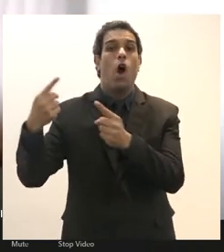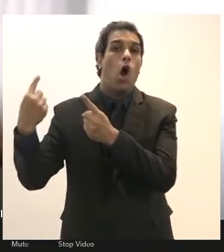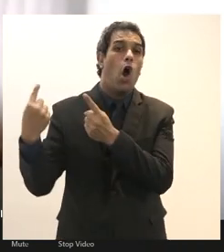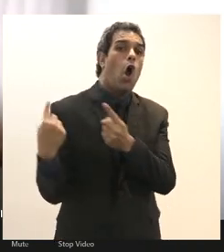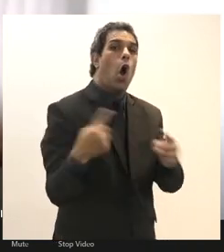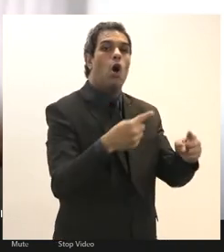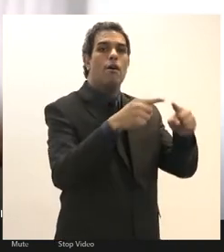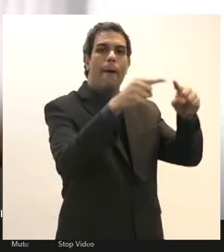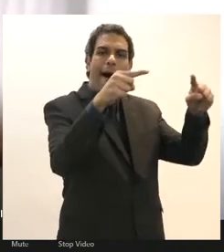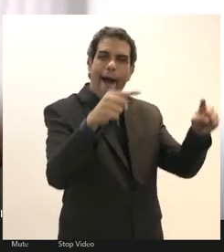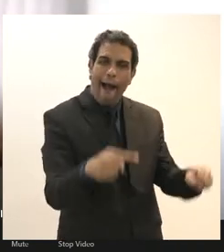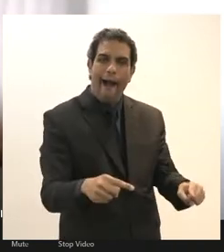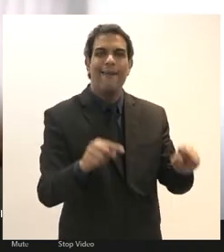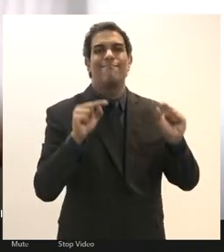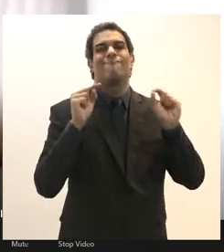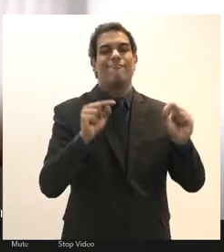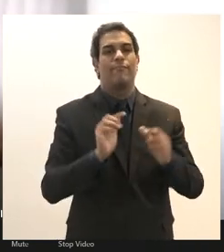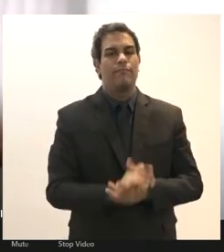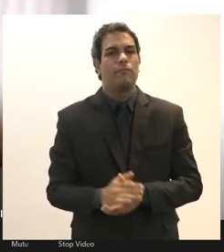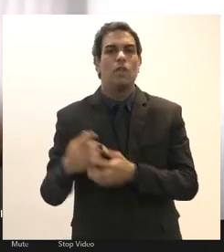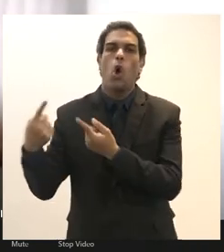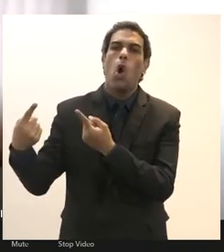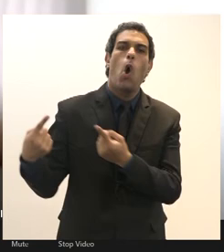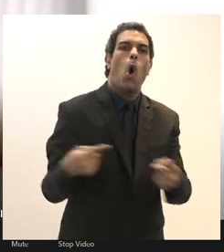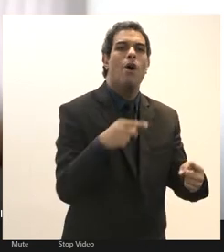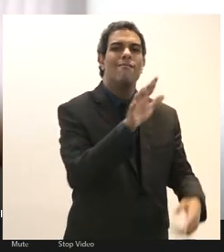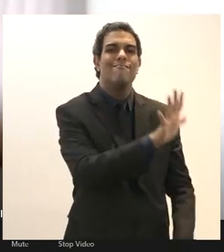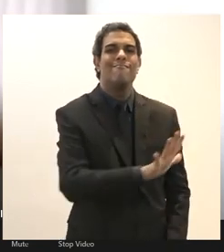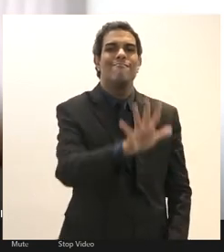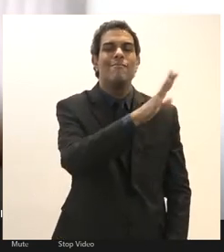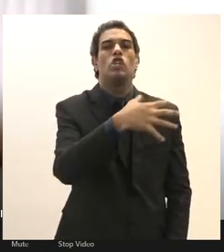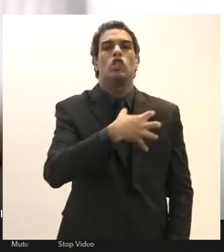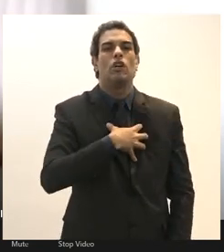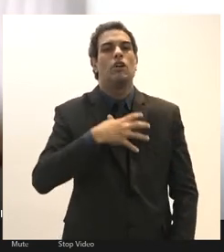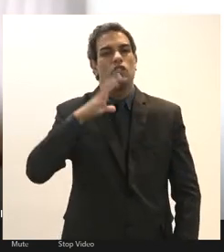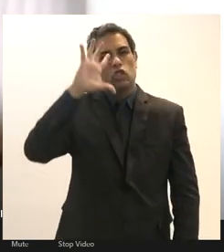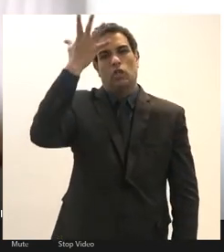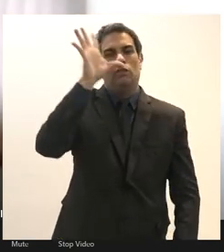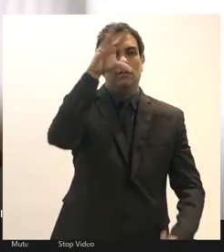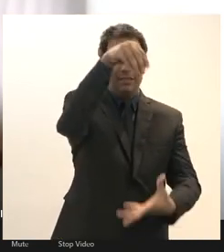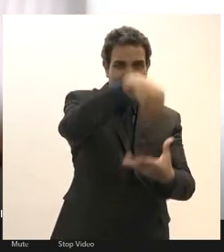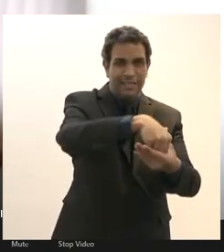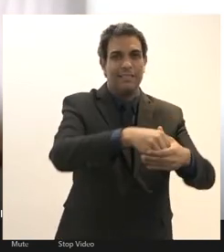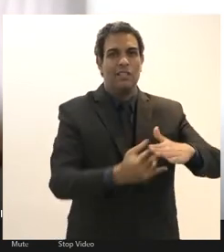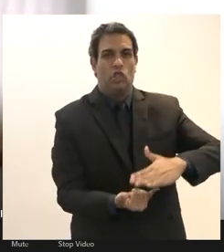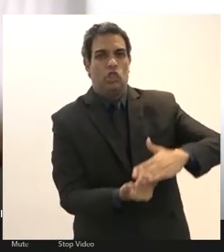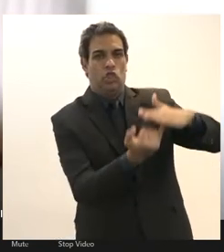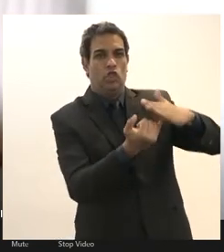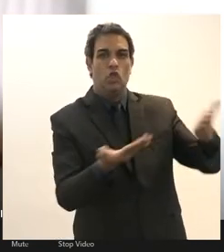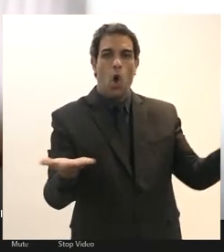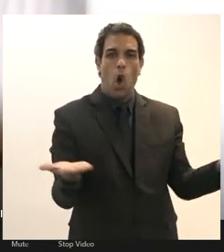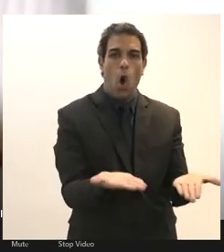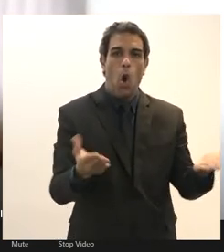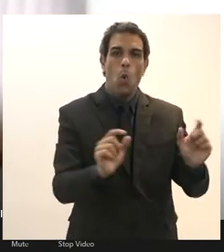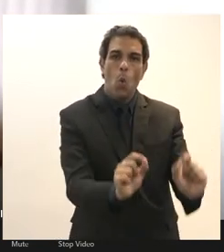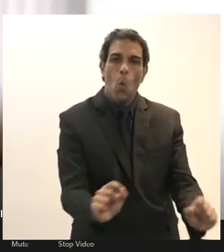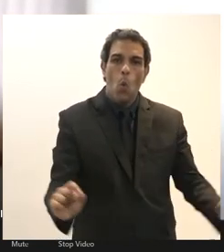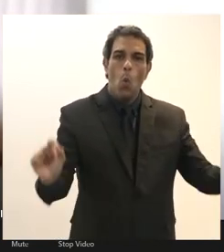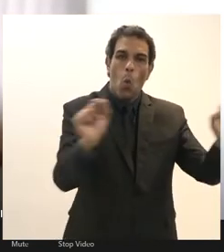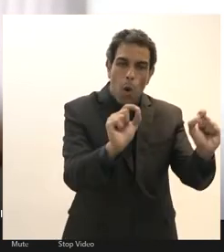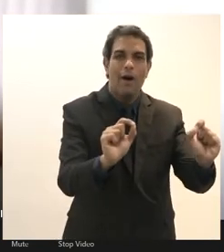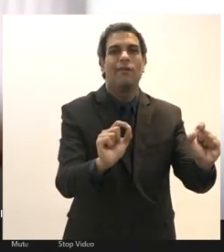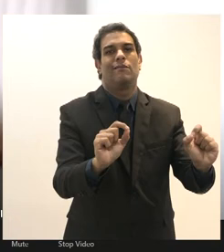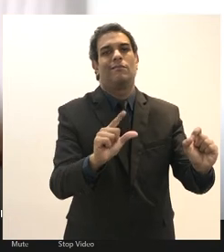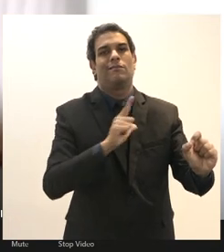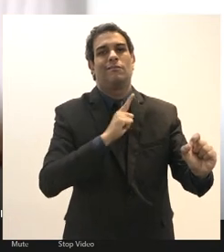ela vem legitimar o assédio moral que já ocorre nas instituições mas que hoje os servidores tem